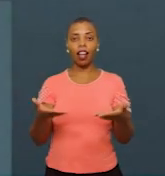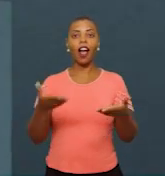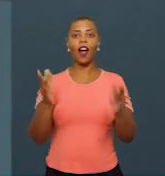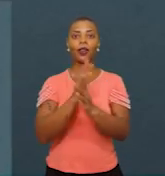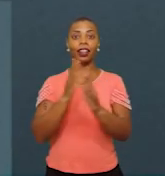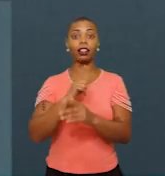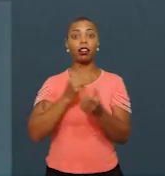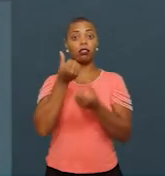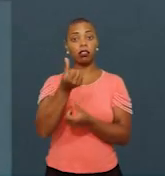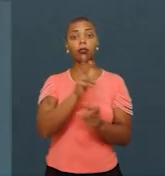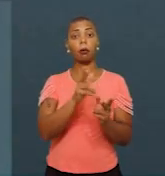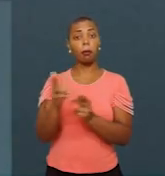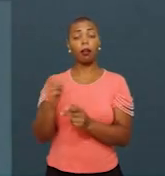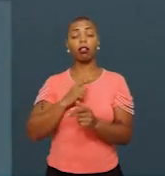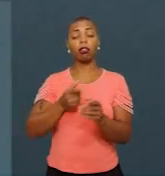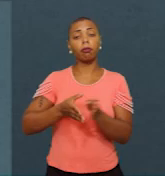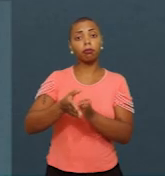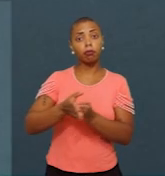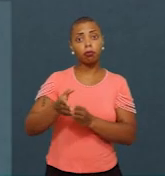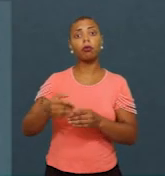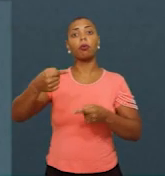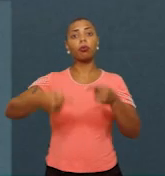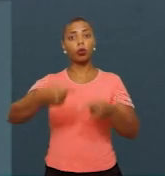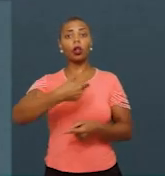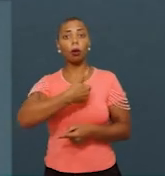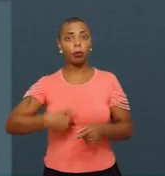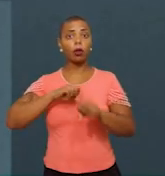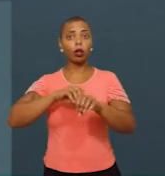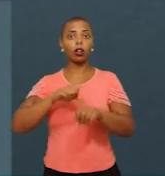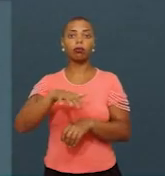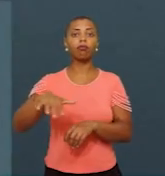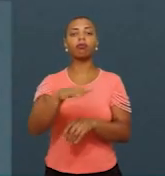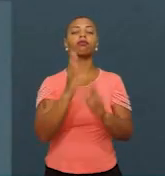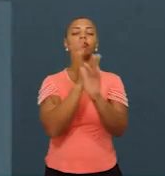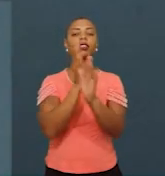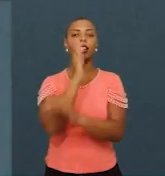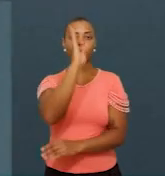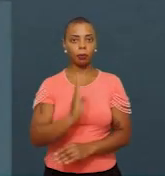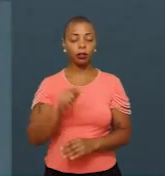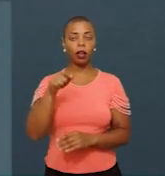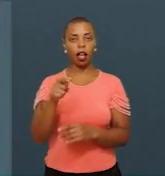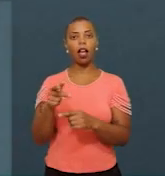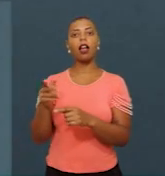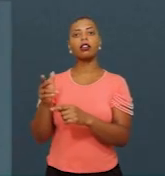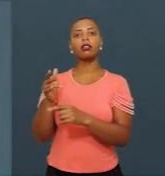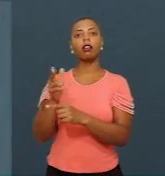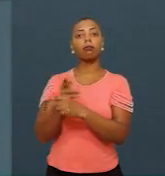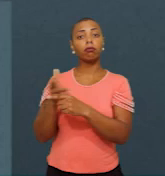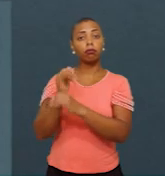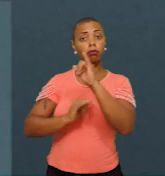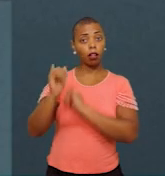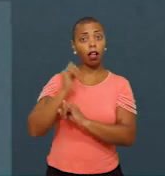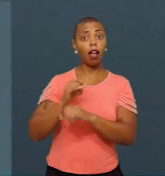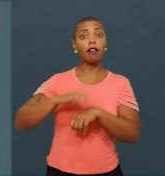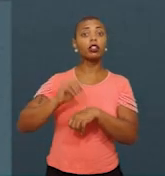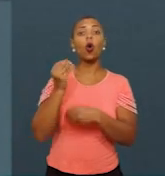episódios com recomendações de políticas públicas de educação para os municípios brasileiros. E essa é uma websérie feita a partir de entrevistas